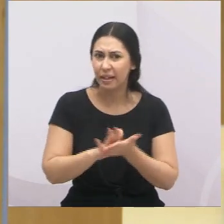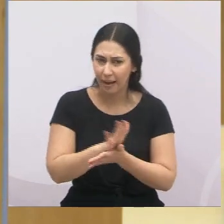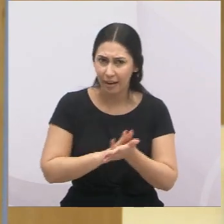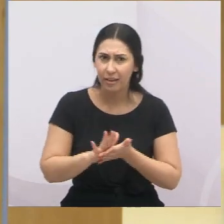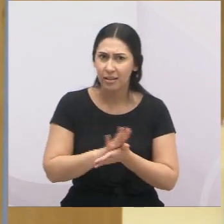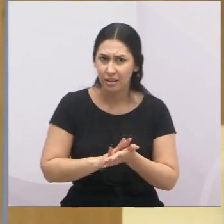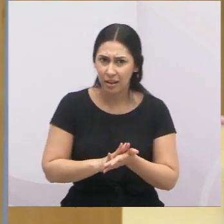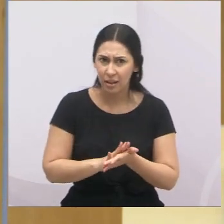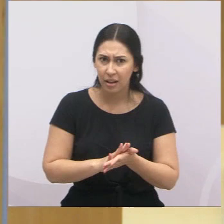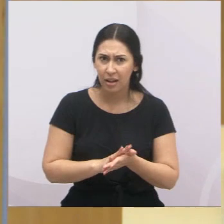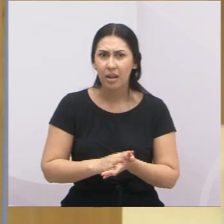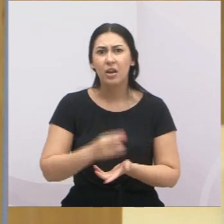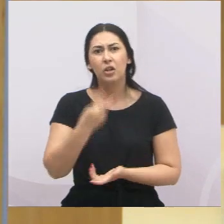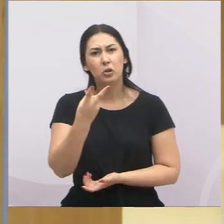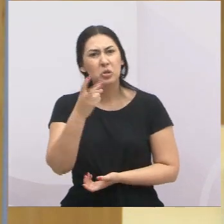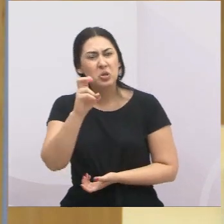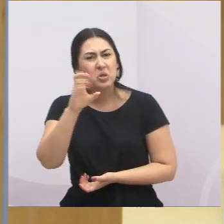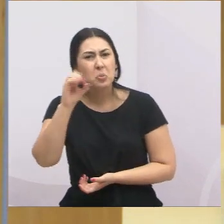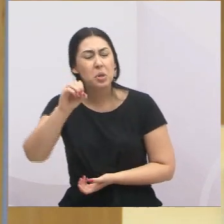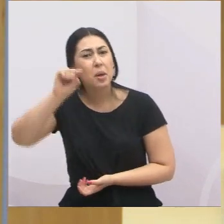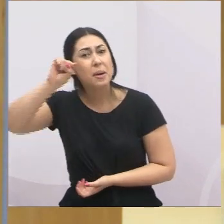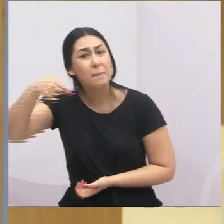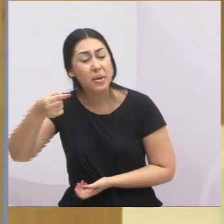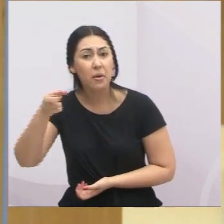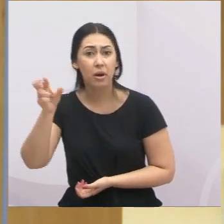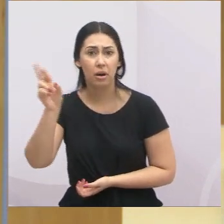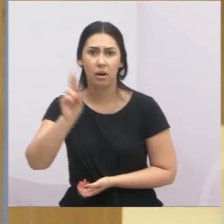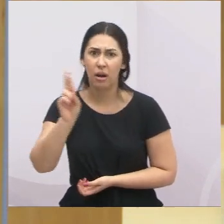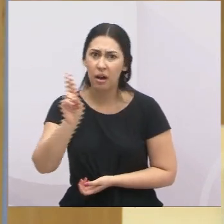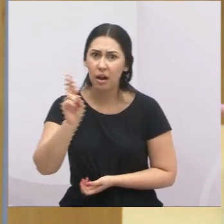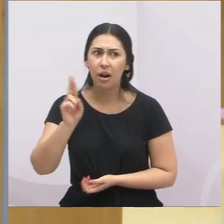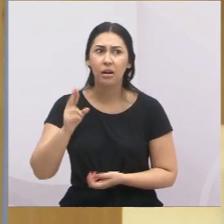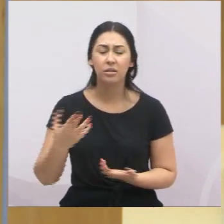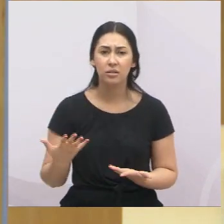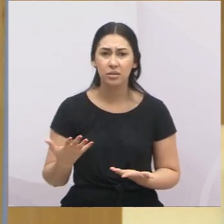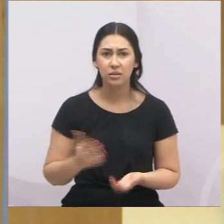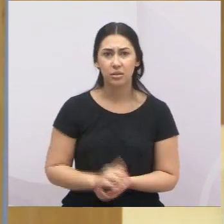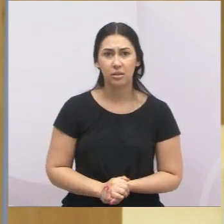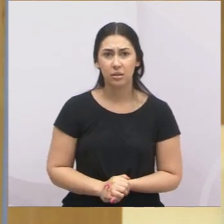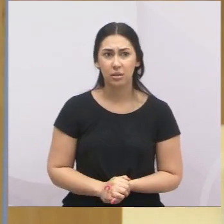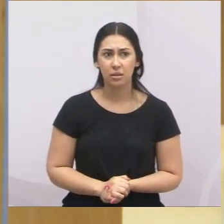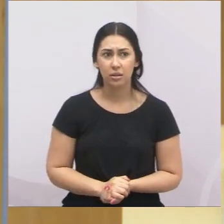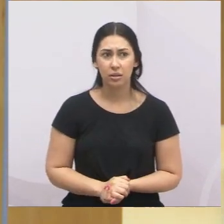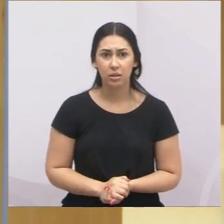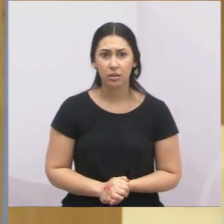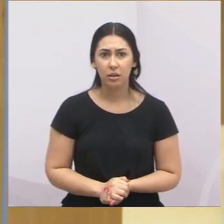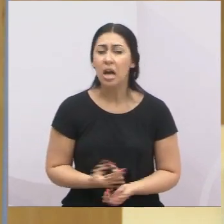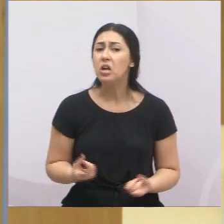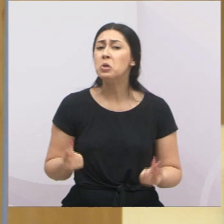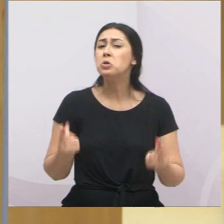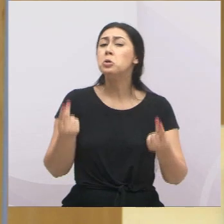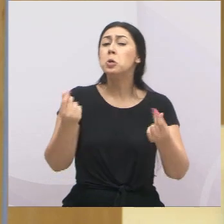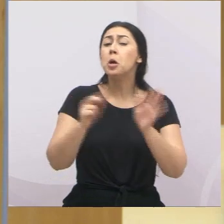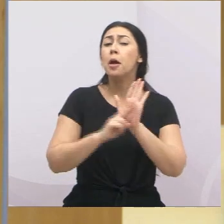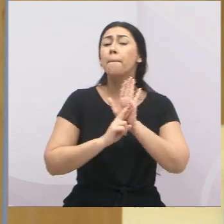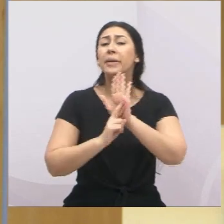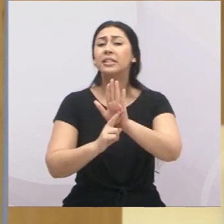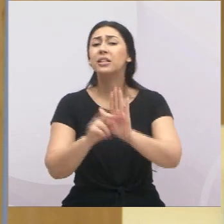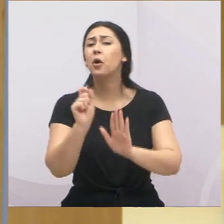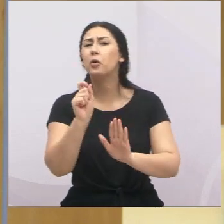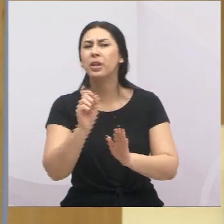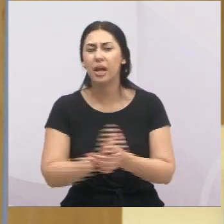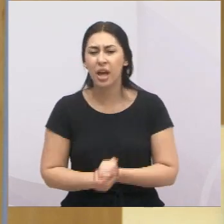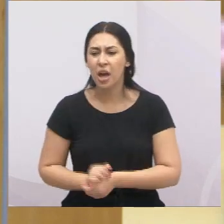250 mil reais. O que esse dinheiro representa para uma